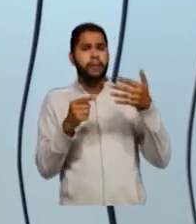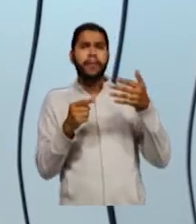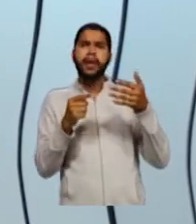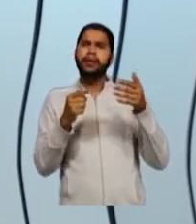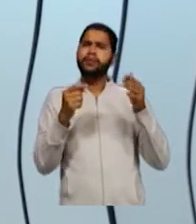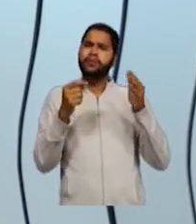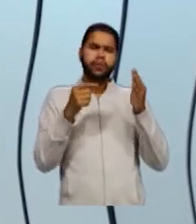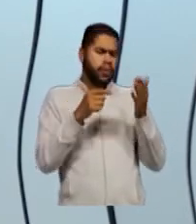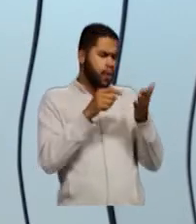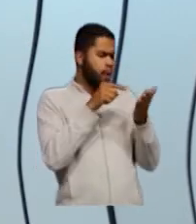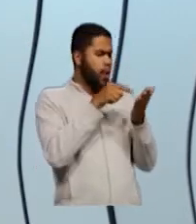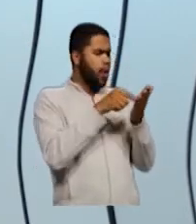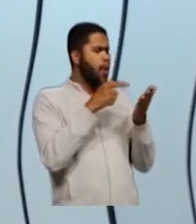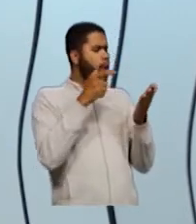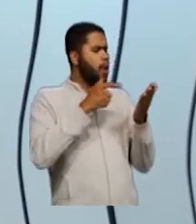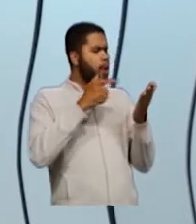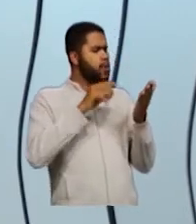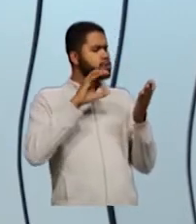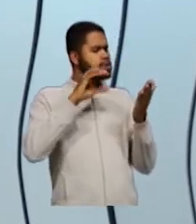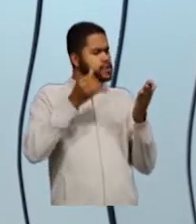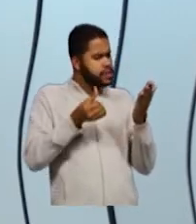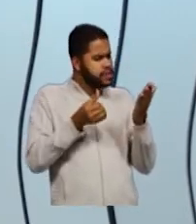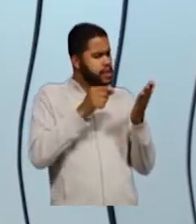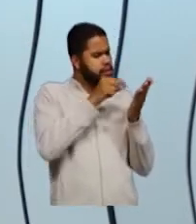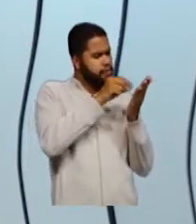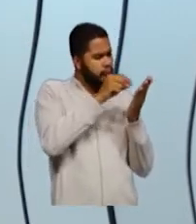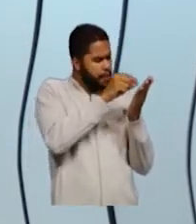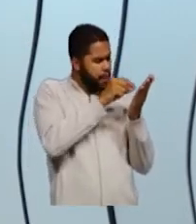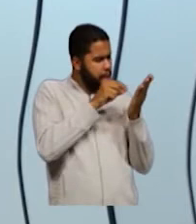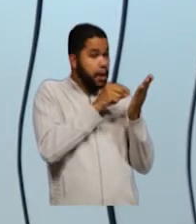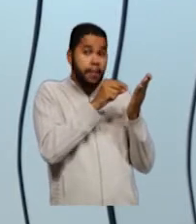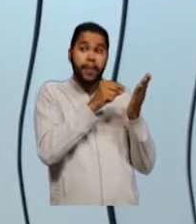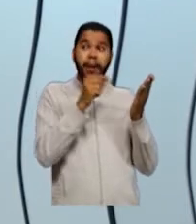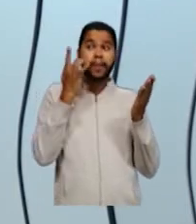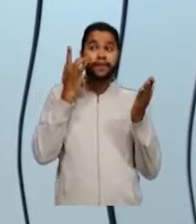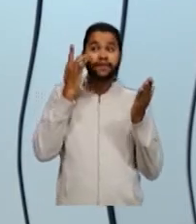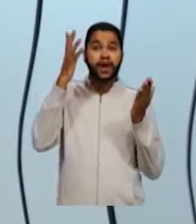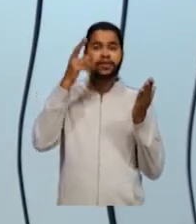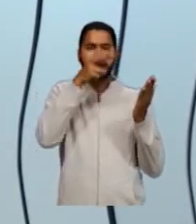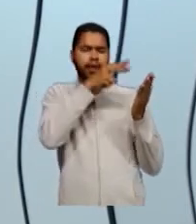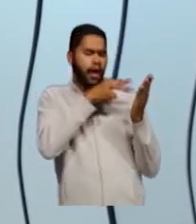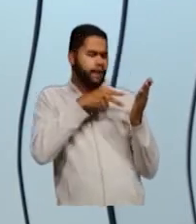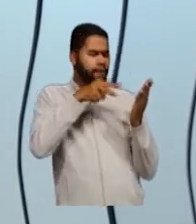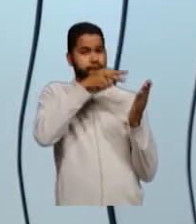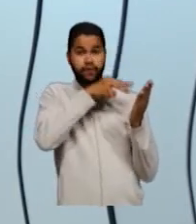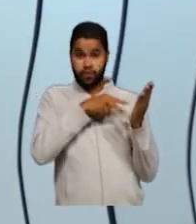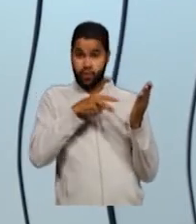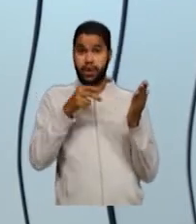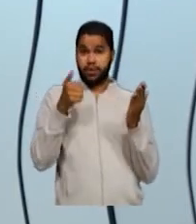exercício, aonde está o carbono, para facilitar a sua visualização, ok?